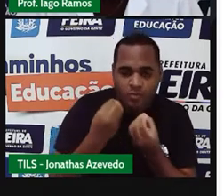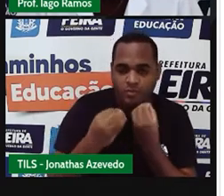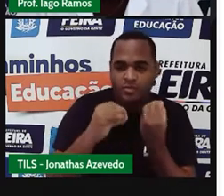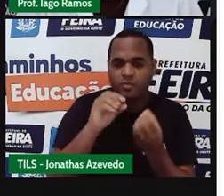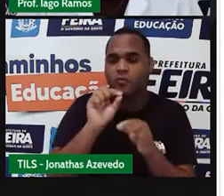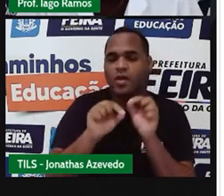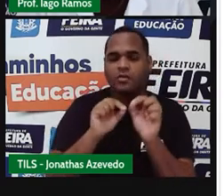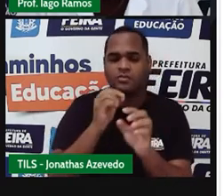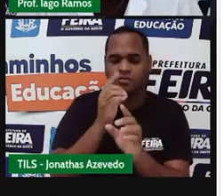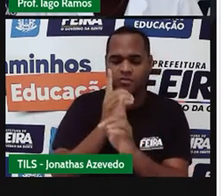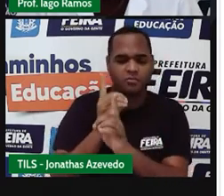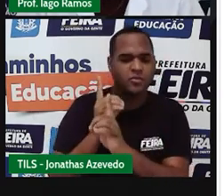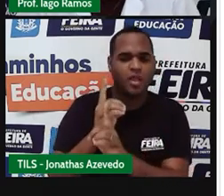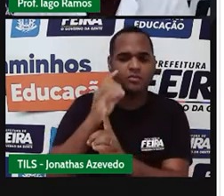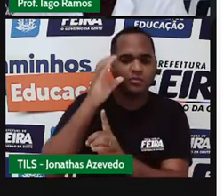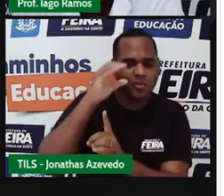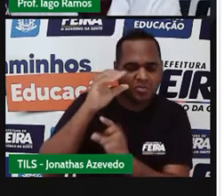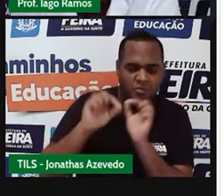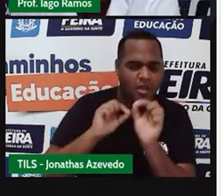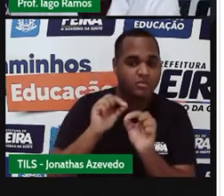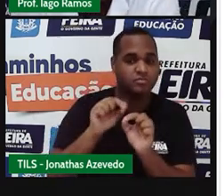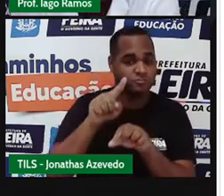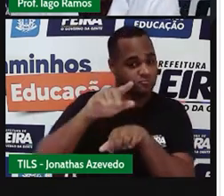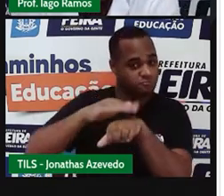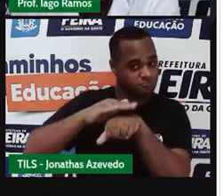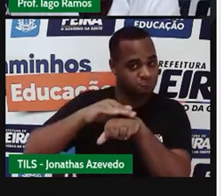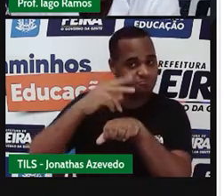Eu vou escrever aqui na tela. Olha só.